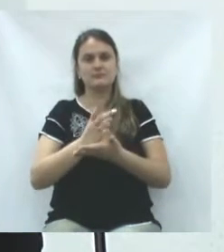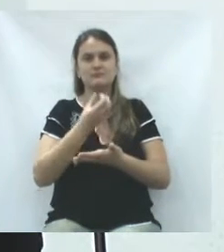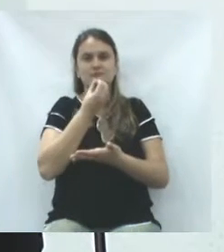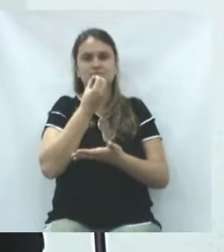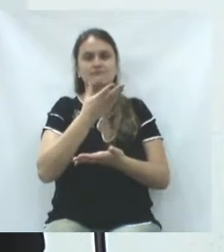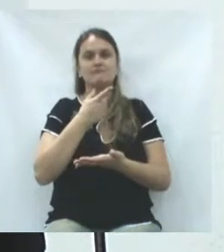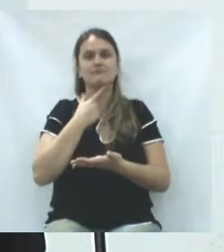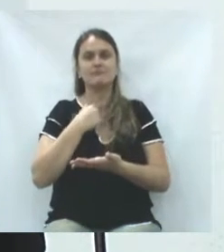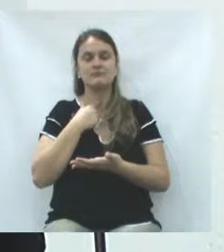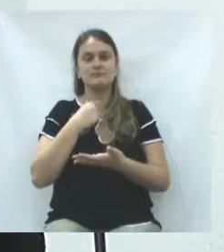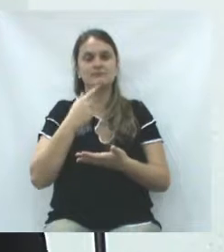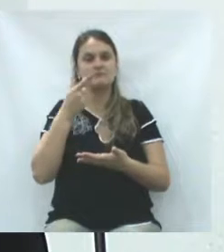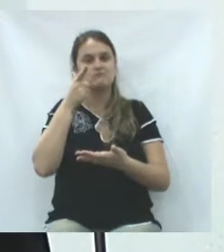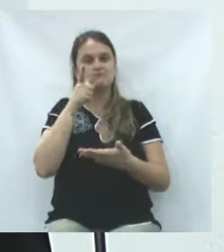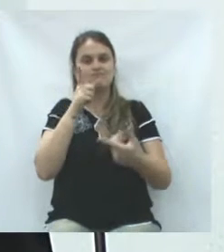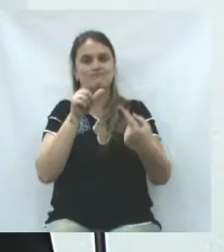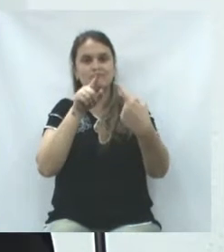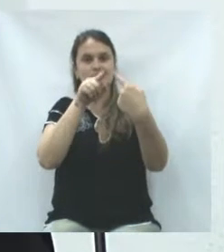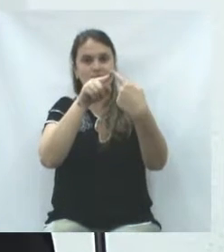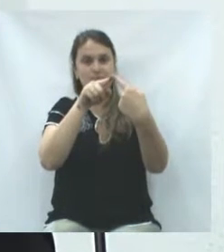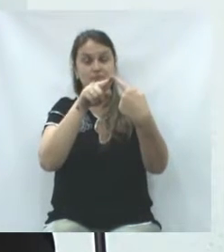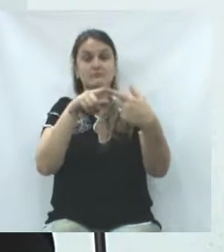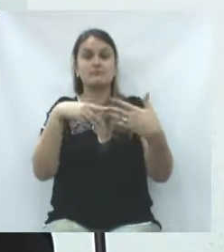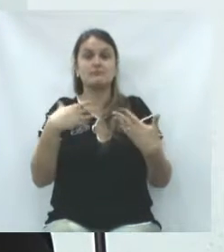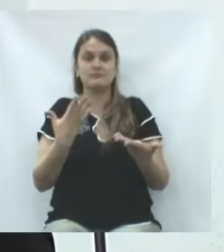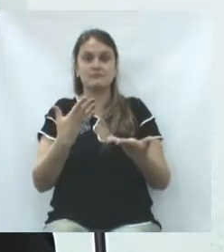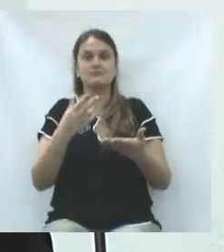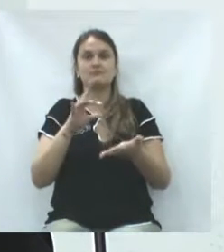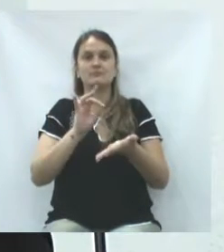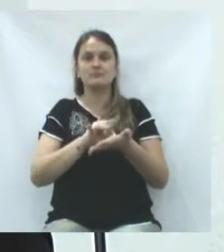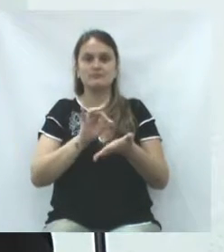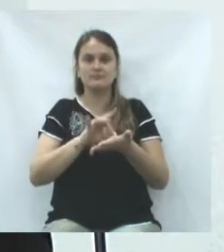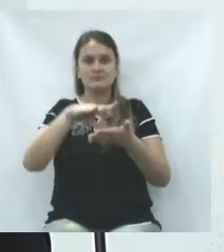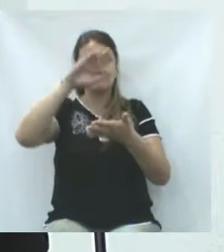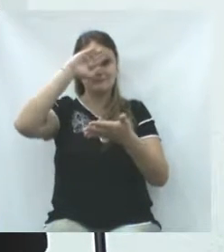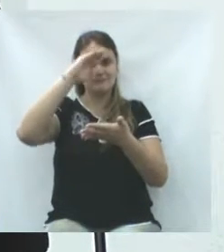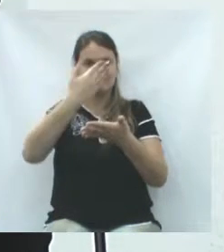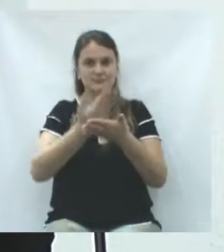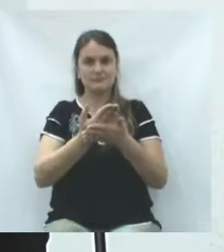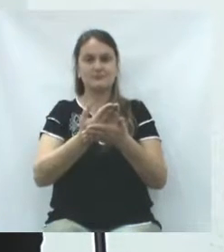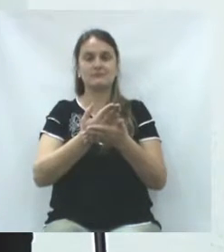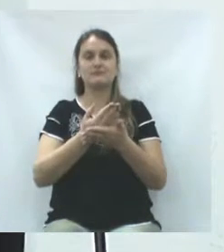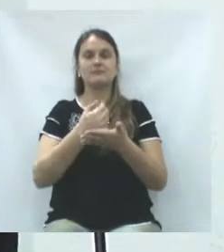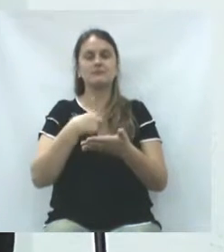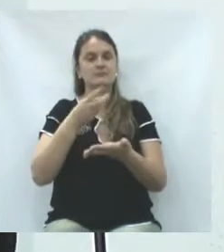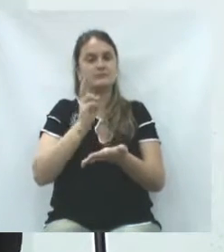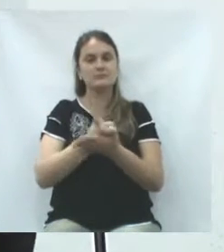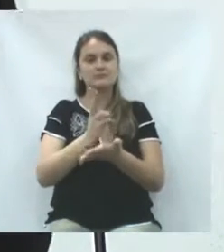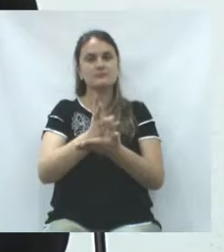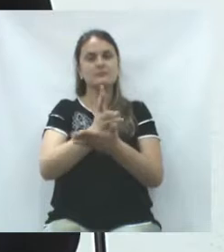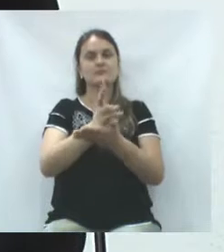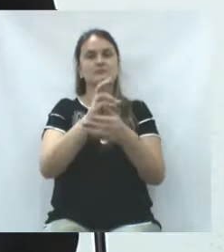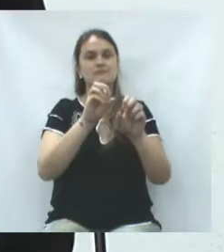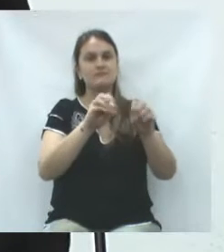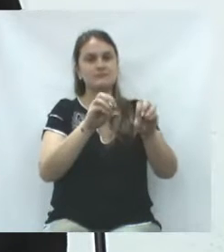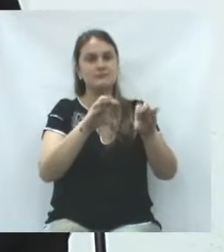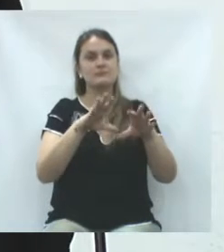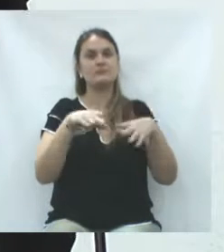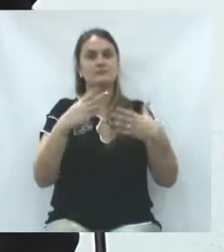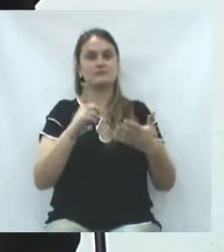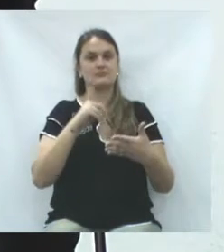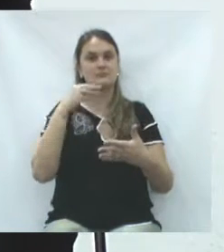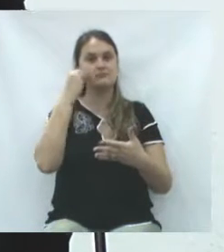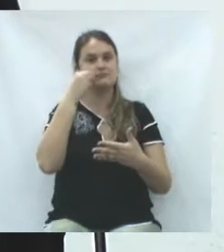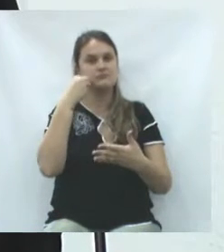a minha boa vontade para chegar a algum local. E essa mesma confiança e convicção eu sempre repassei,